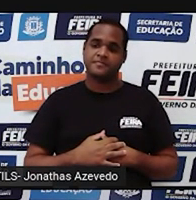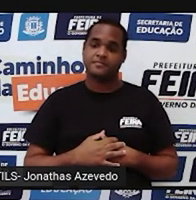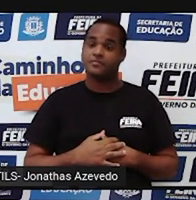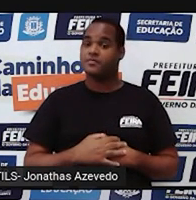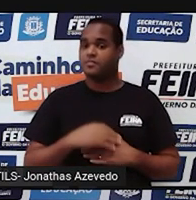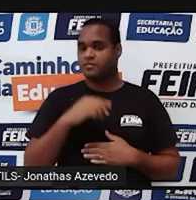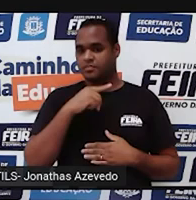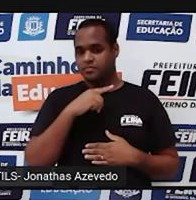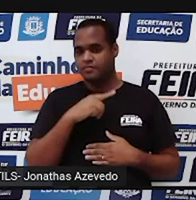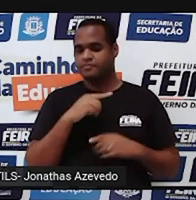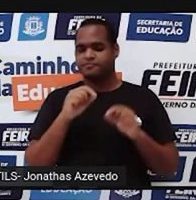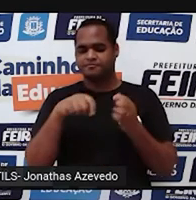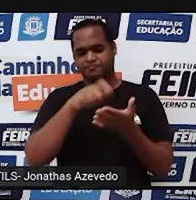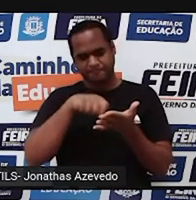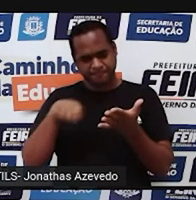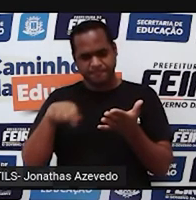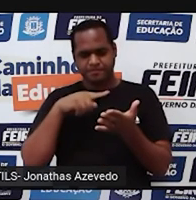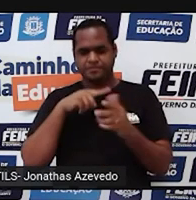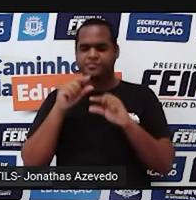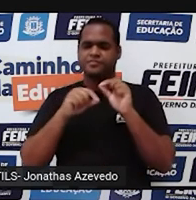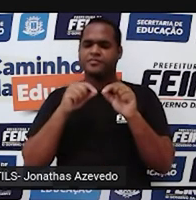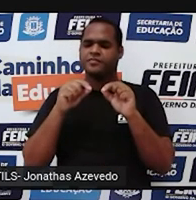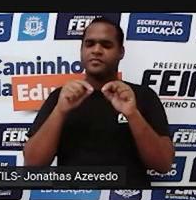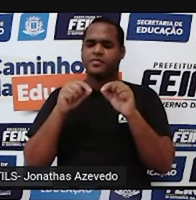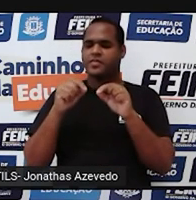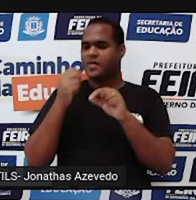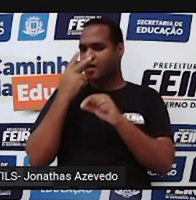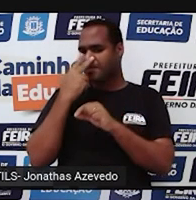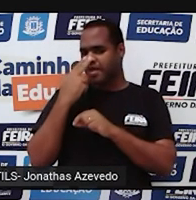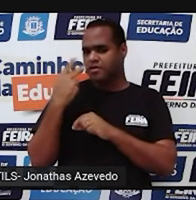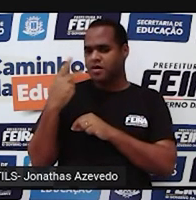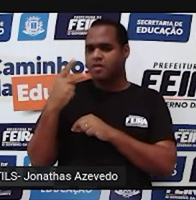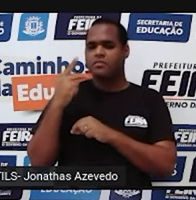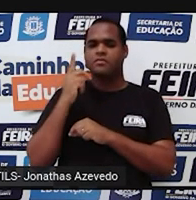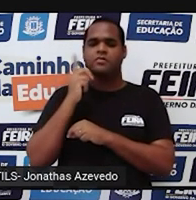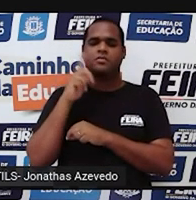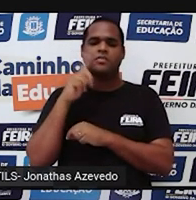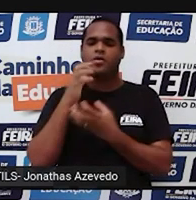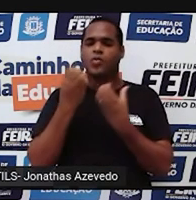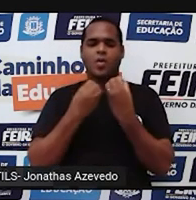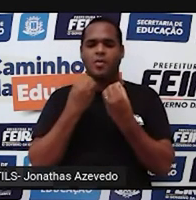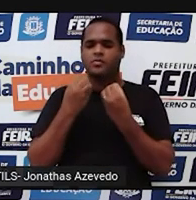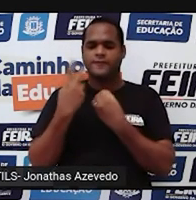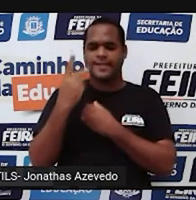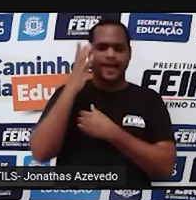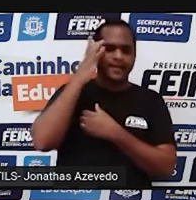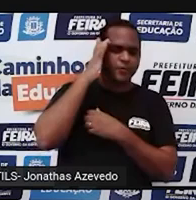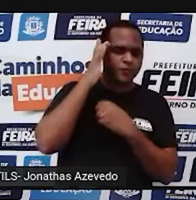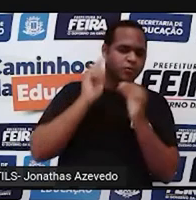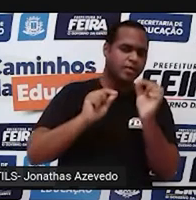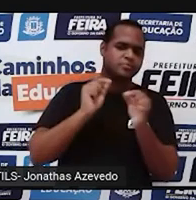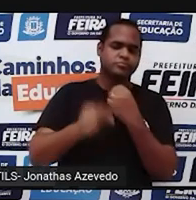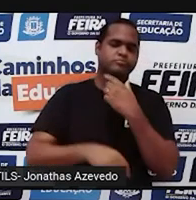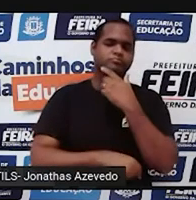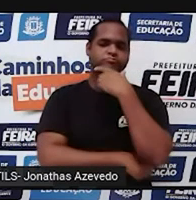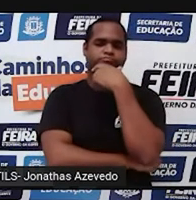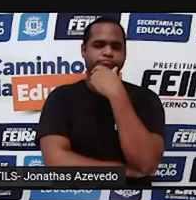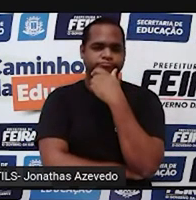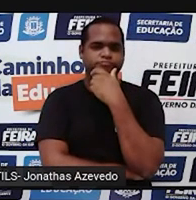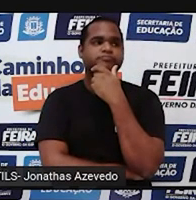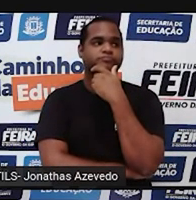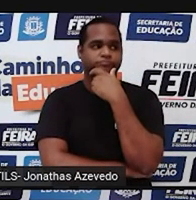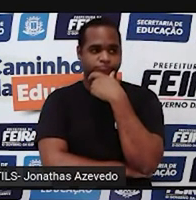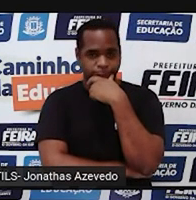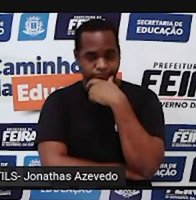ser escrito na forma de número decimal? O que é que você acha? É